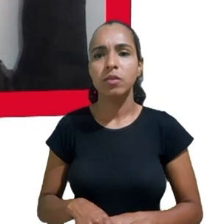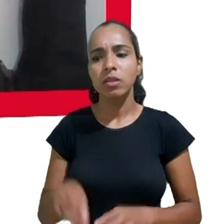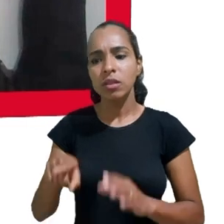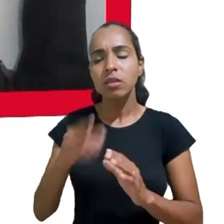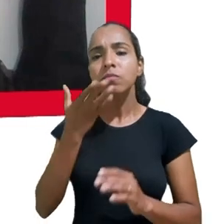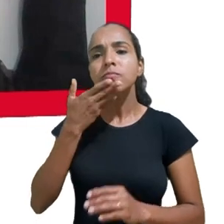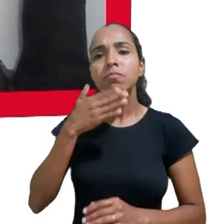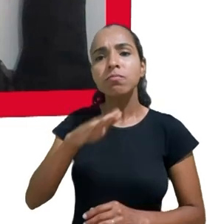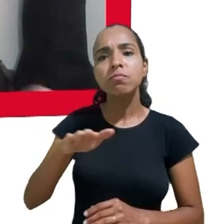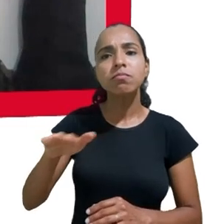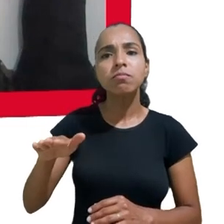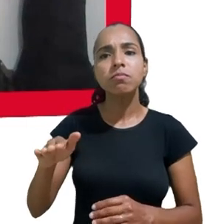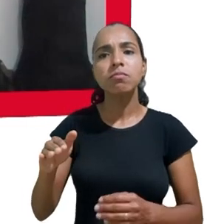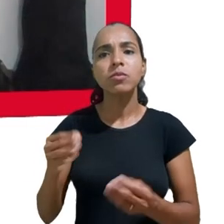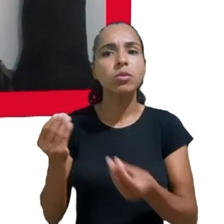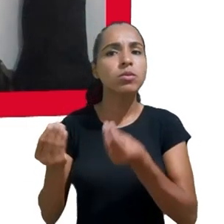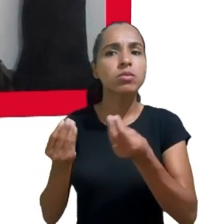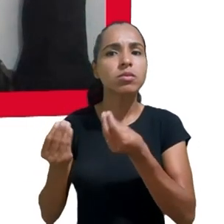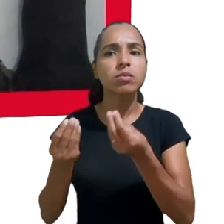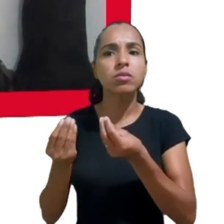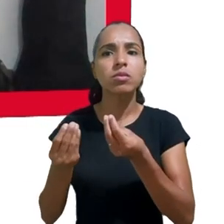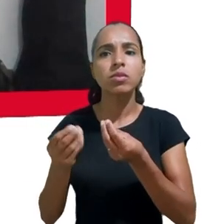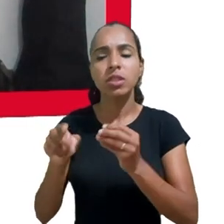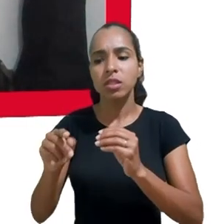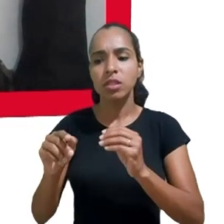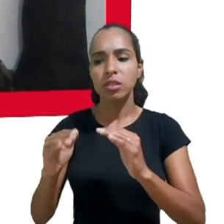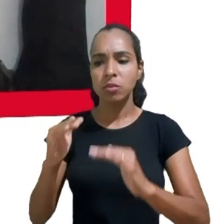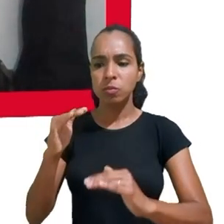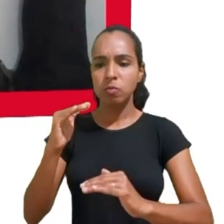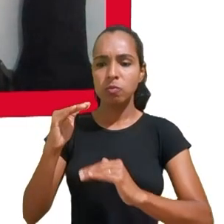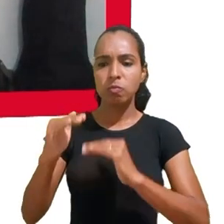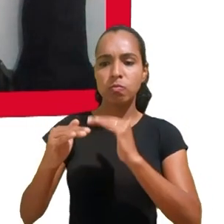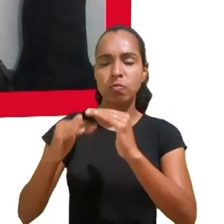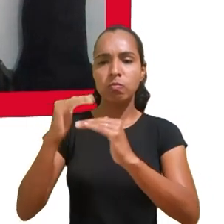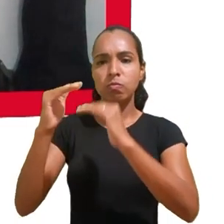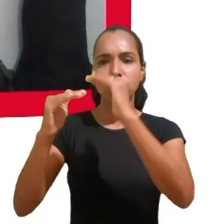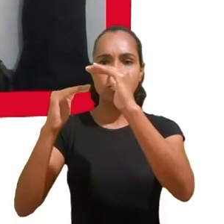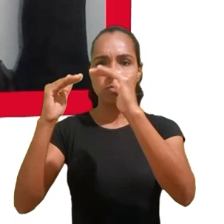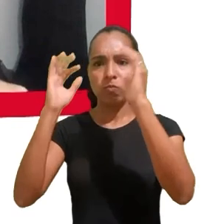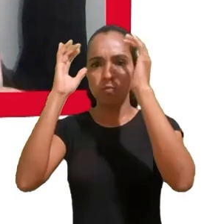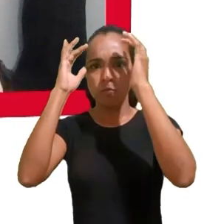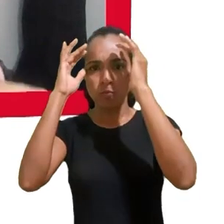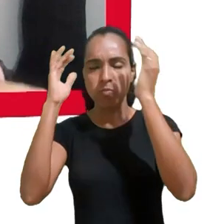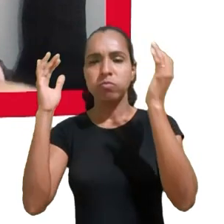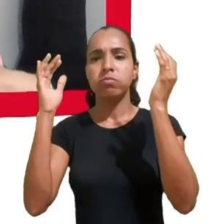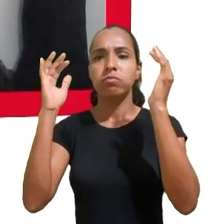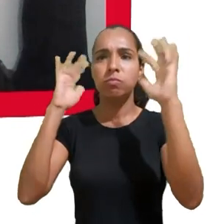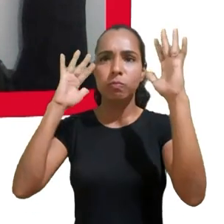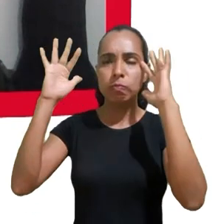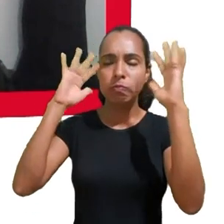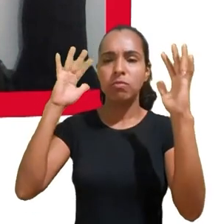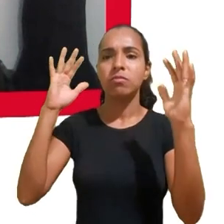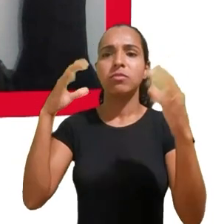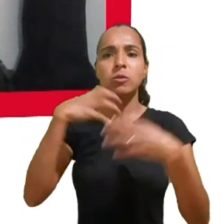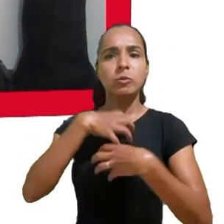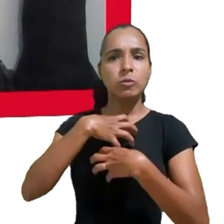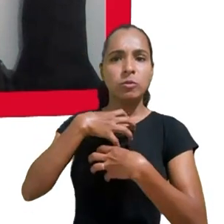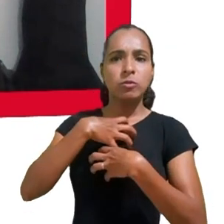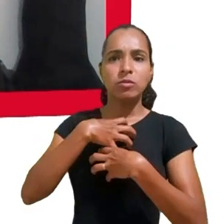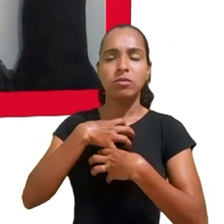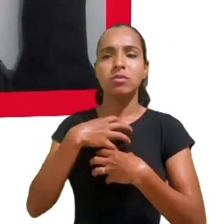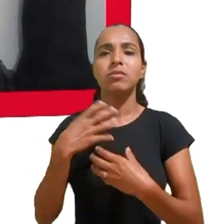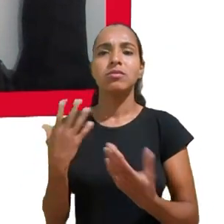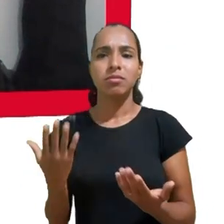seu processo de desenvolvimento psicológico, cognitivo, afetivo com a possibilidade de uma permanente